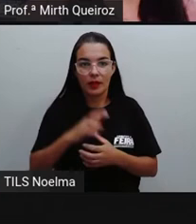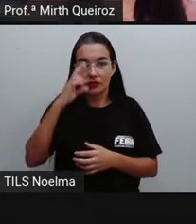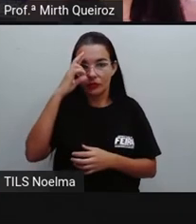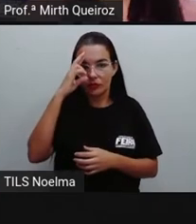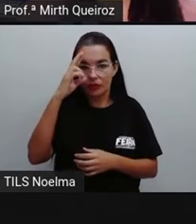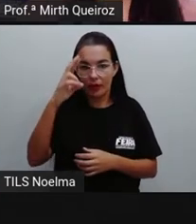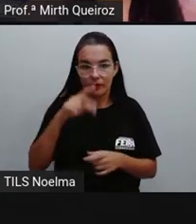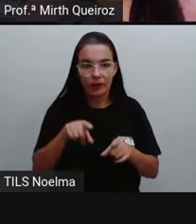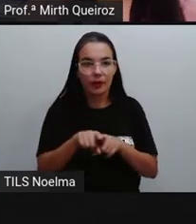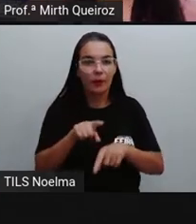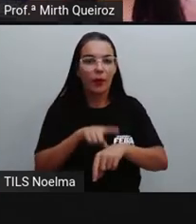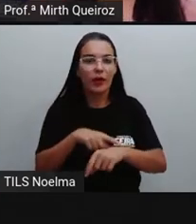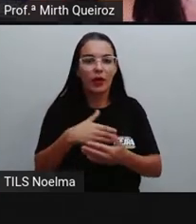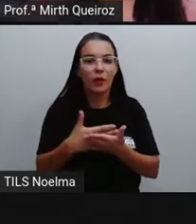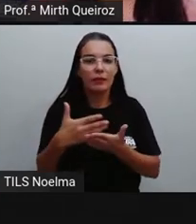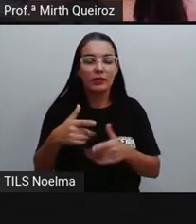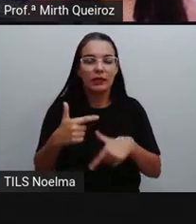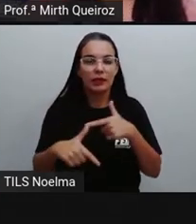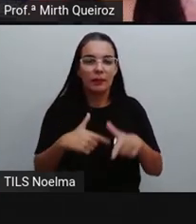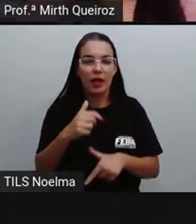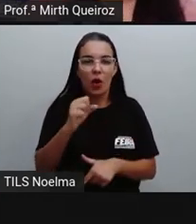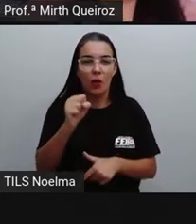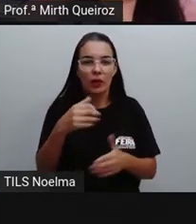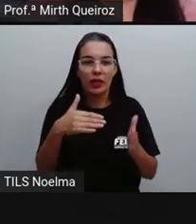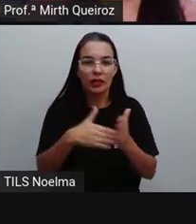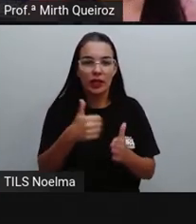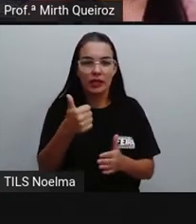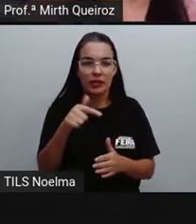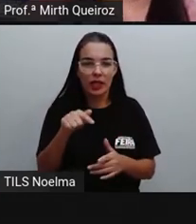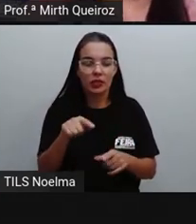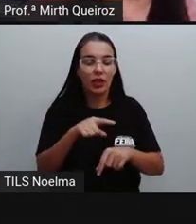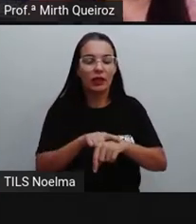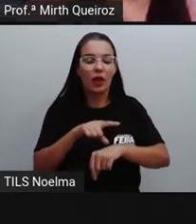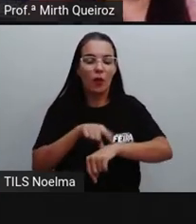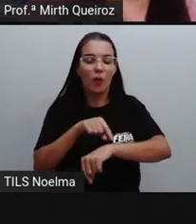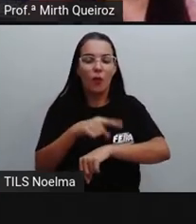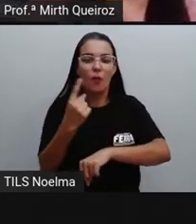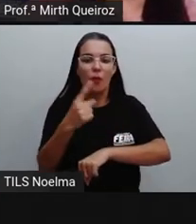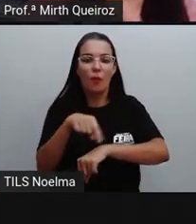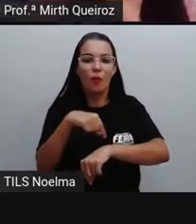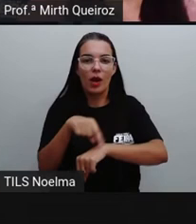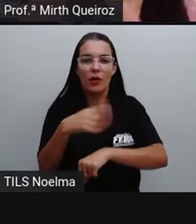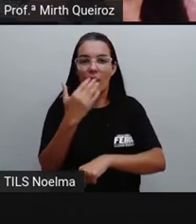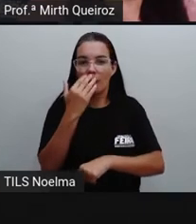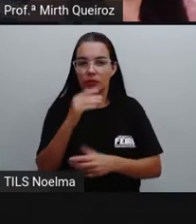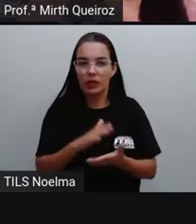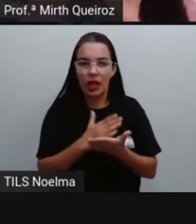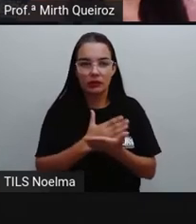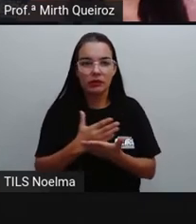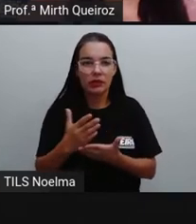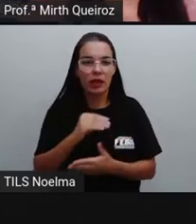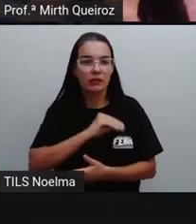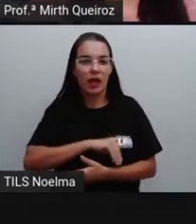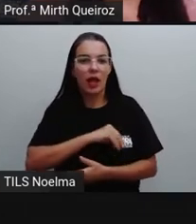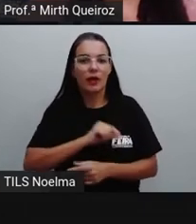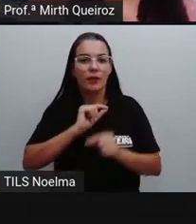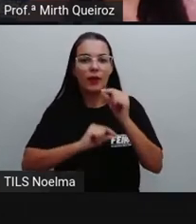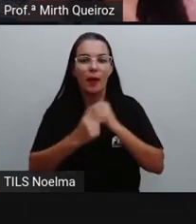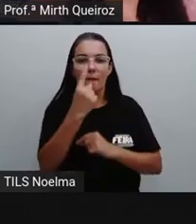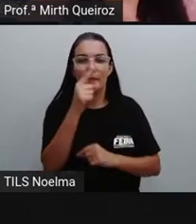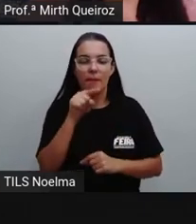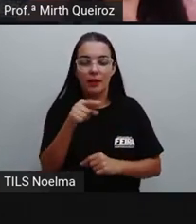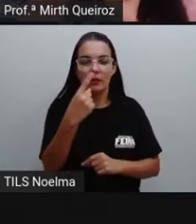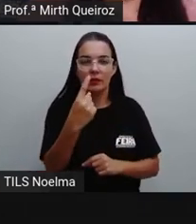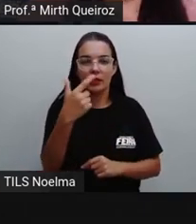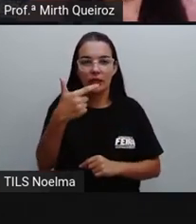das 8 às 17 horas, com uma hora para a refeição. Ordenado, salário inicial, R$